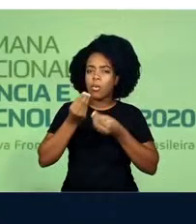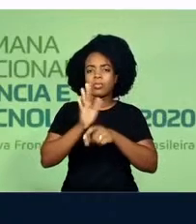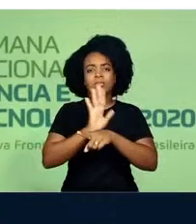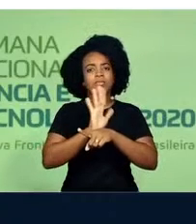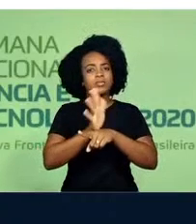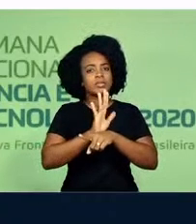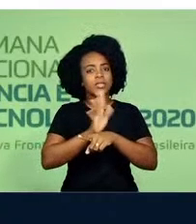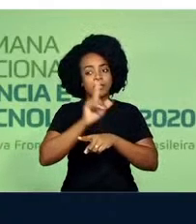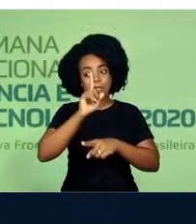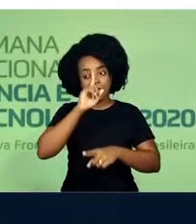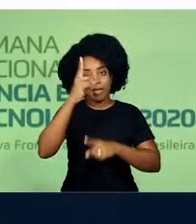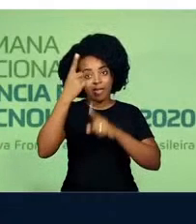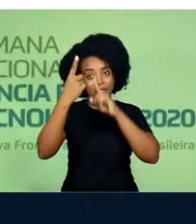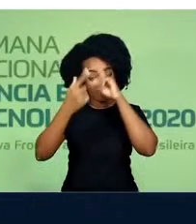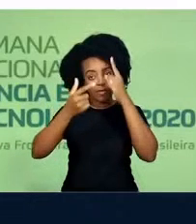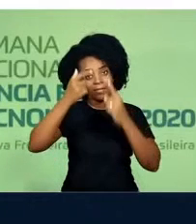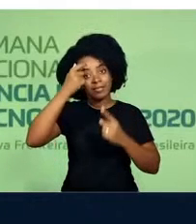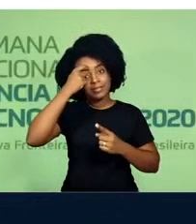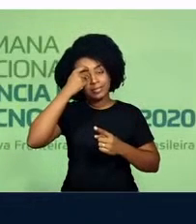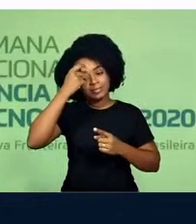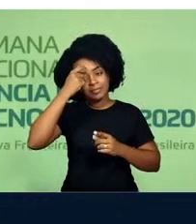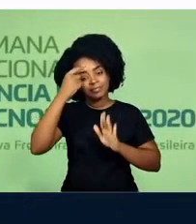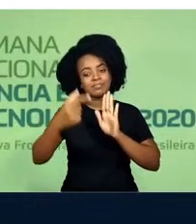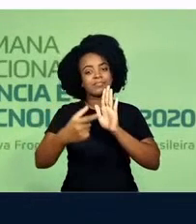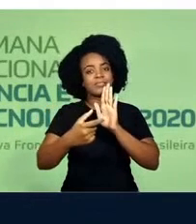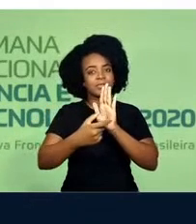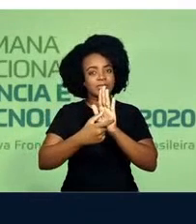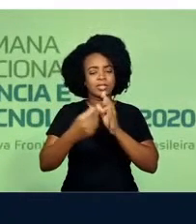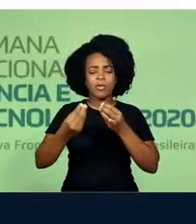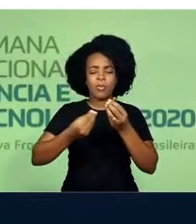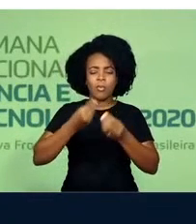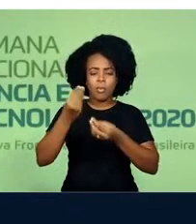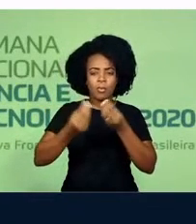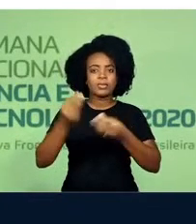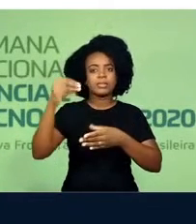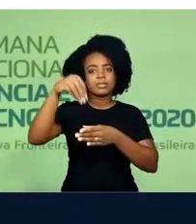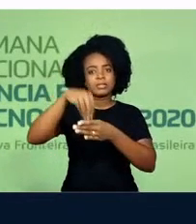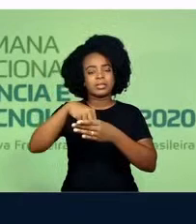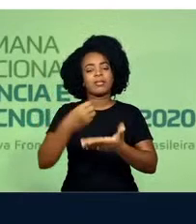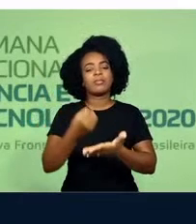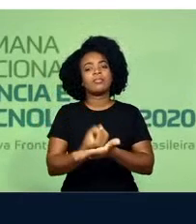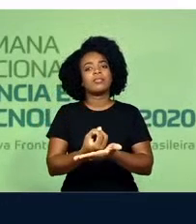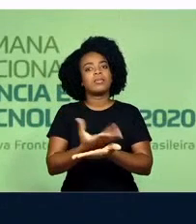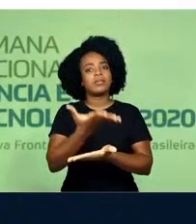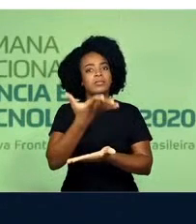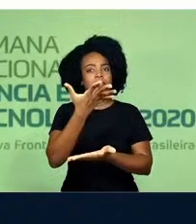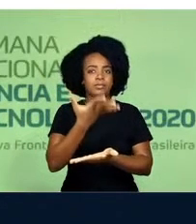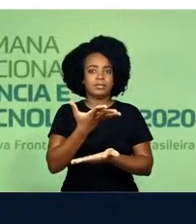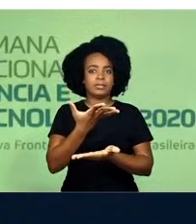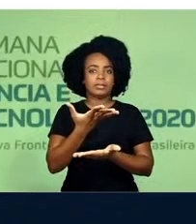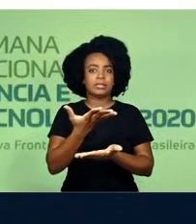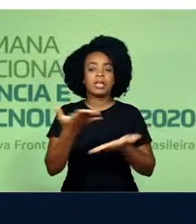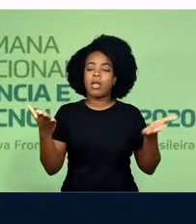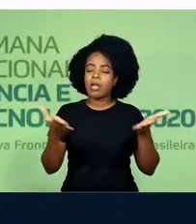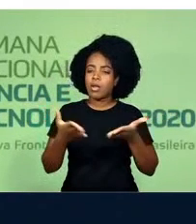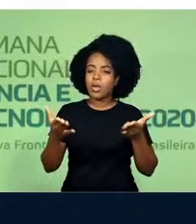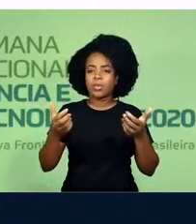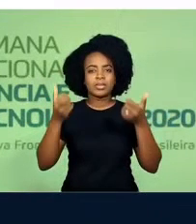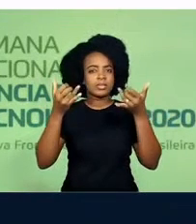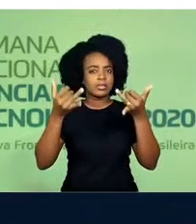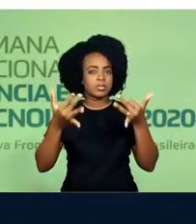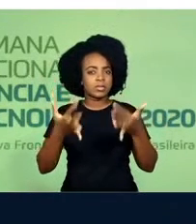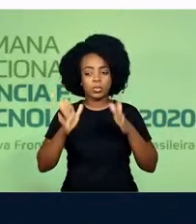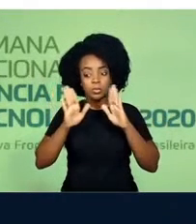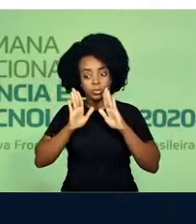inteligência artificial. Cria suas ficções sobre a inteligência artificial e não sobre